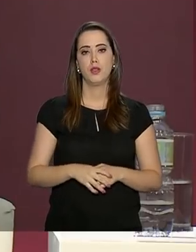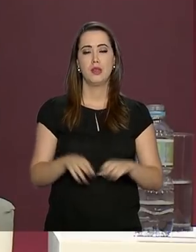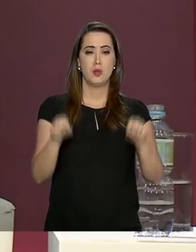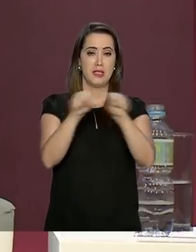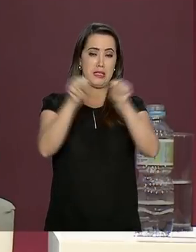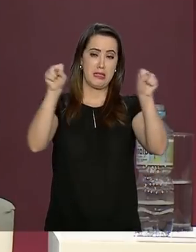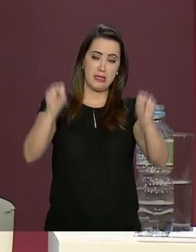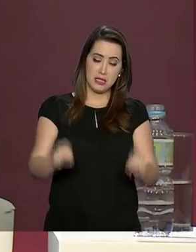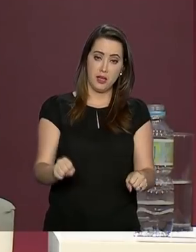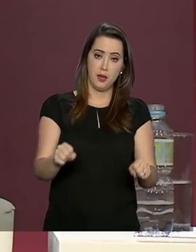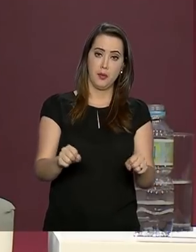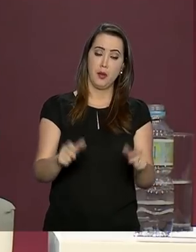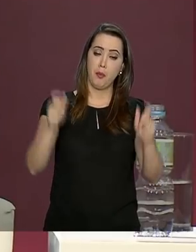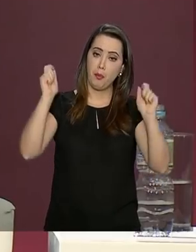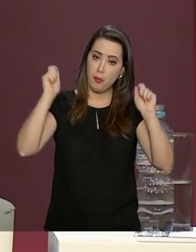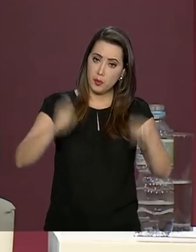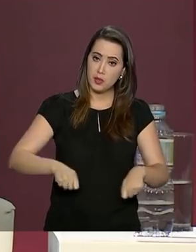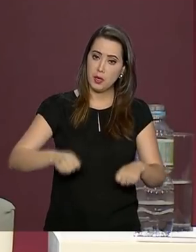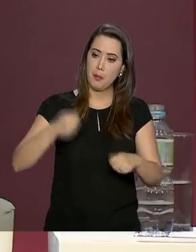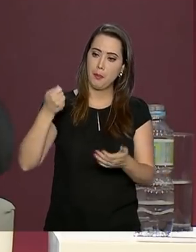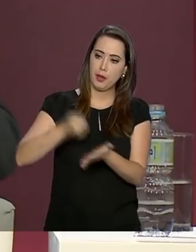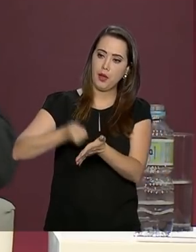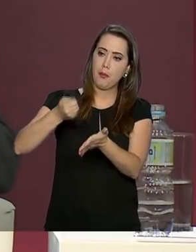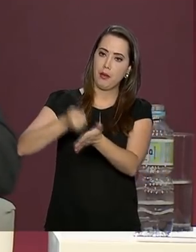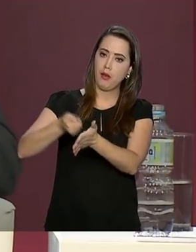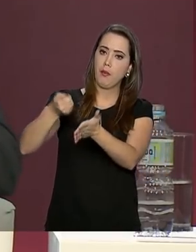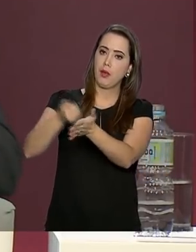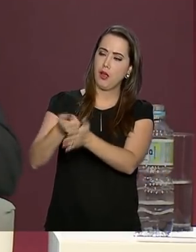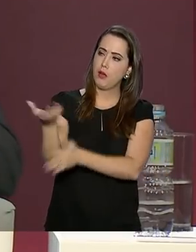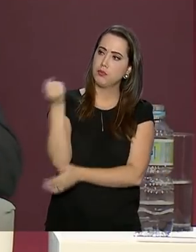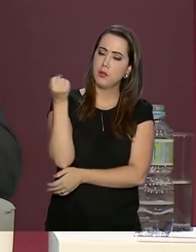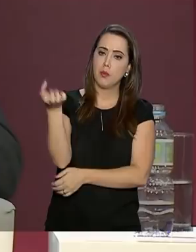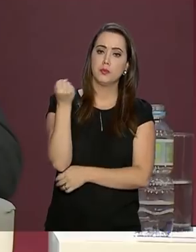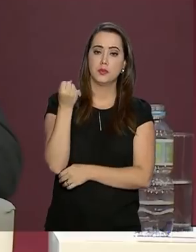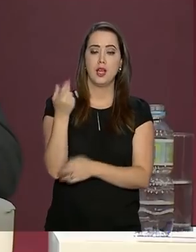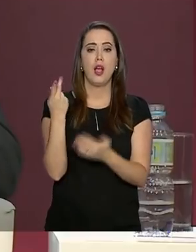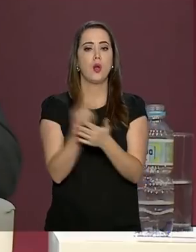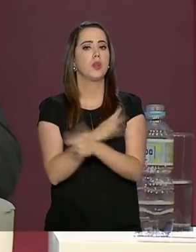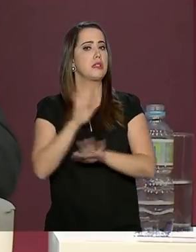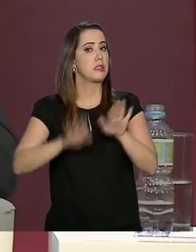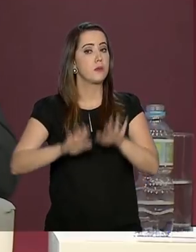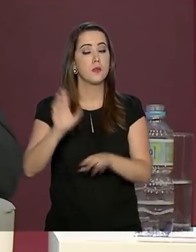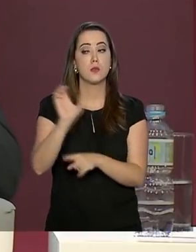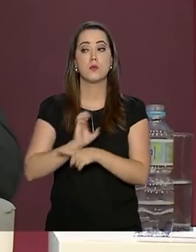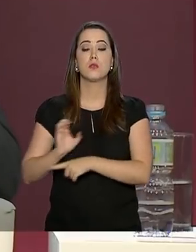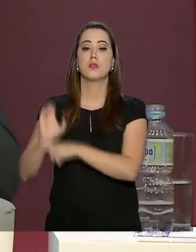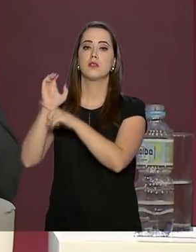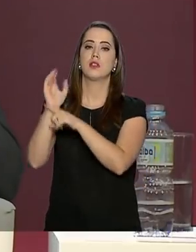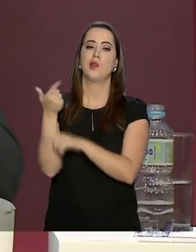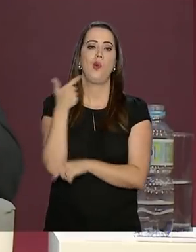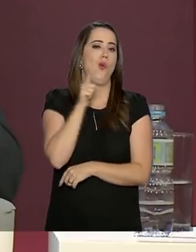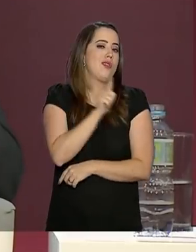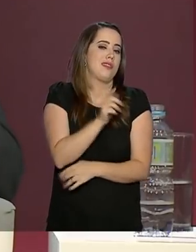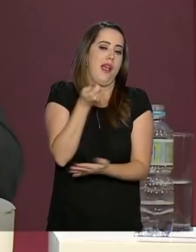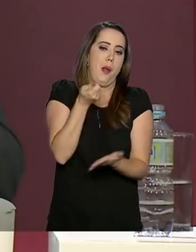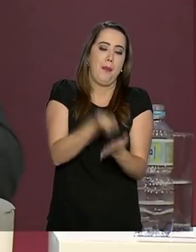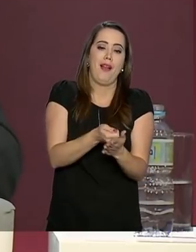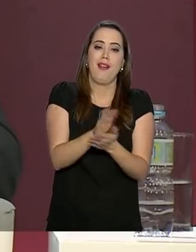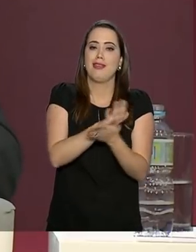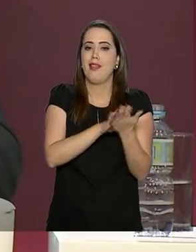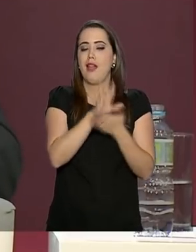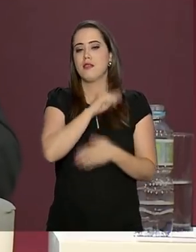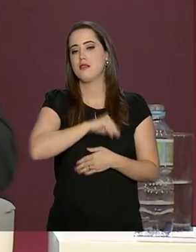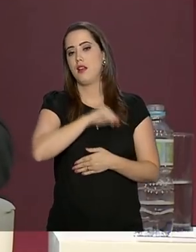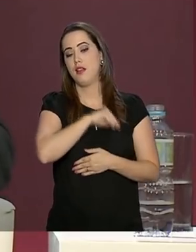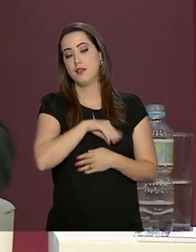possibilidade de continuar pagando, porque o que está acontecendo já em alguns estados é que eles não estão pagando nem